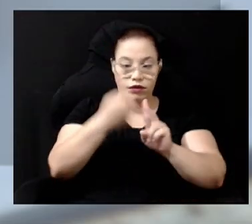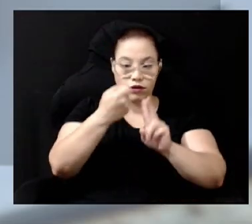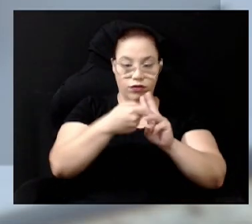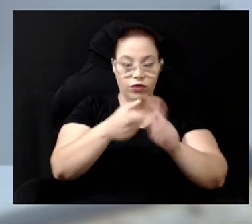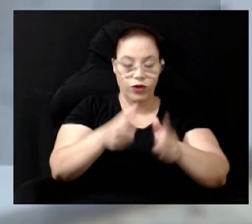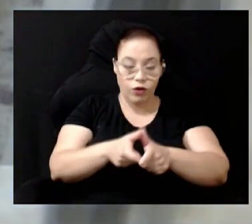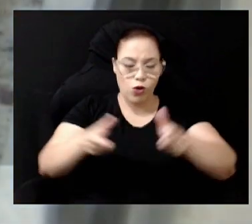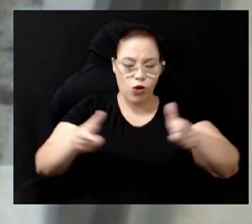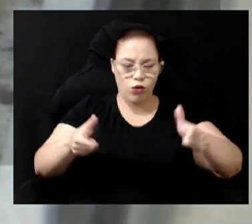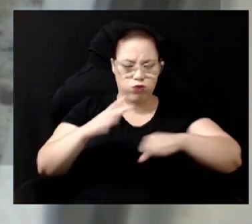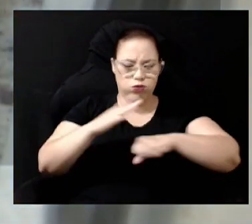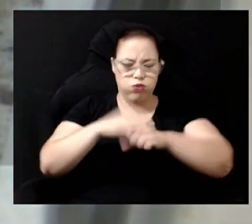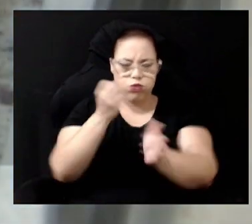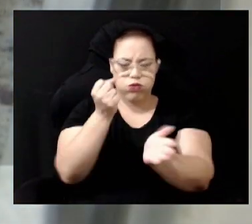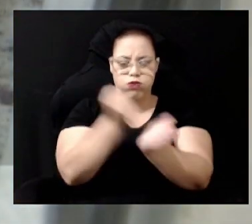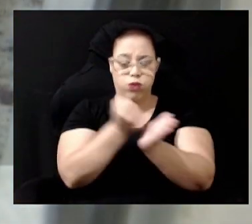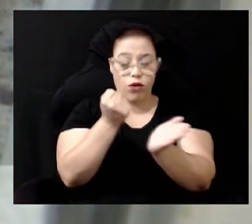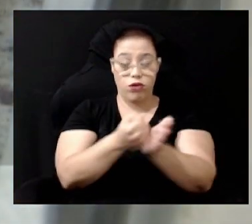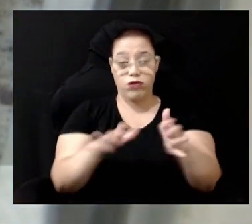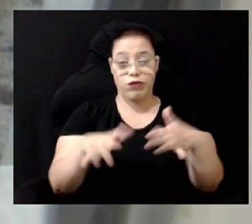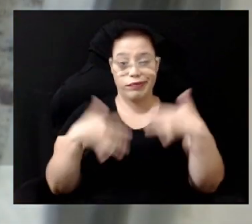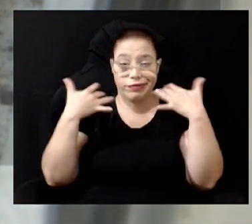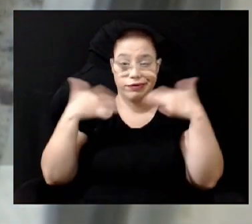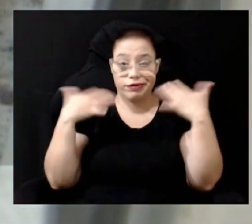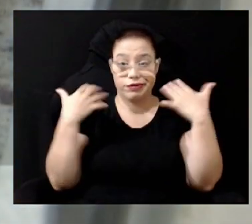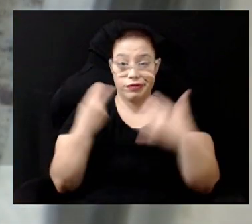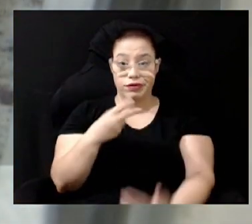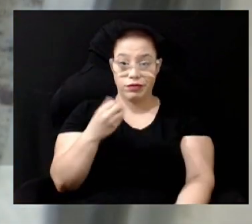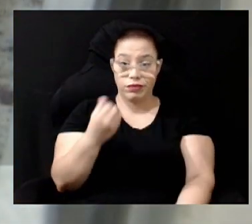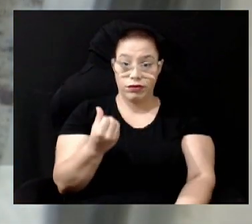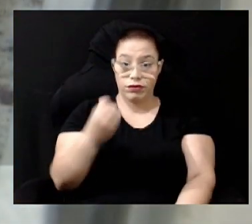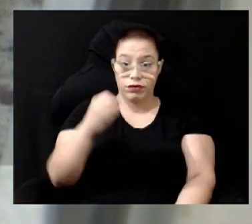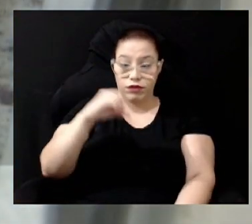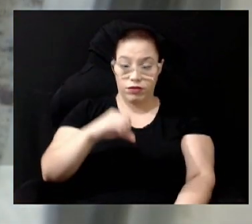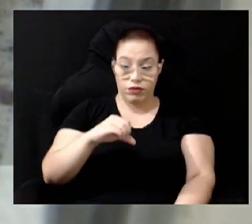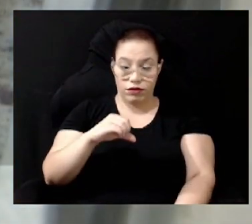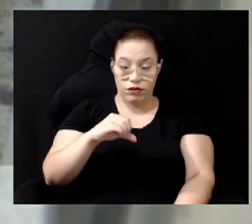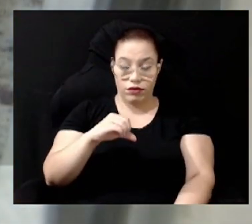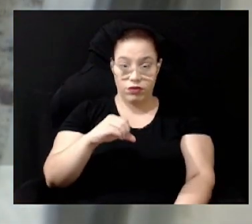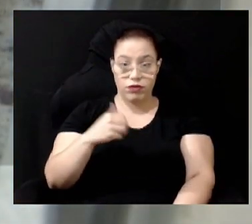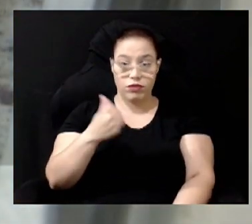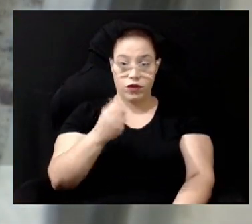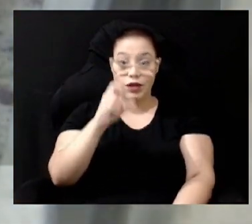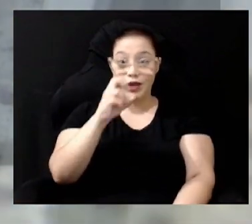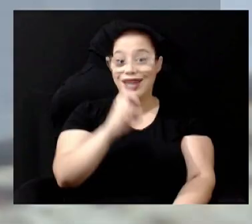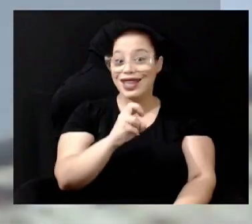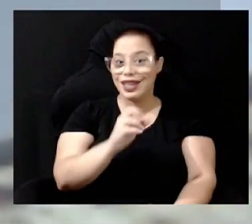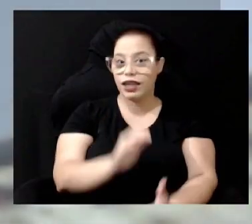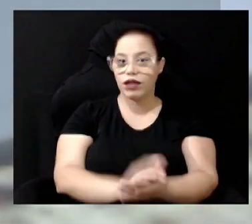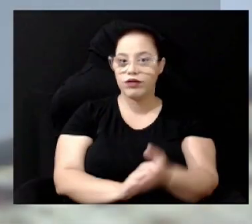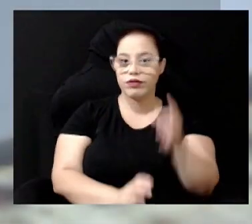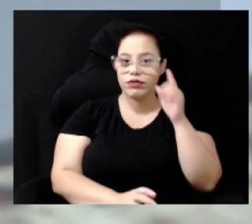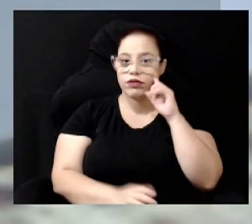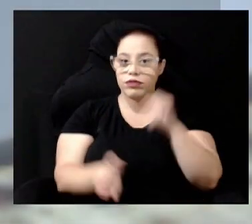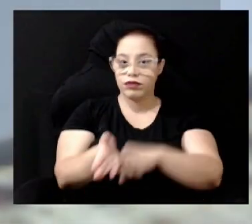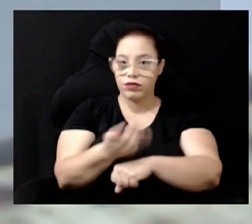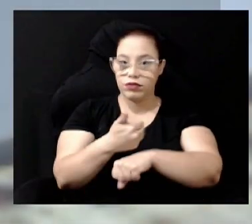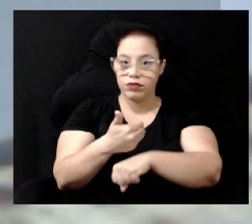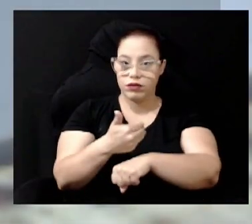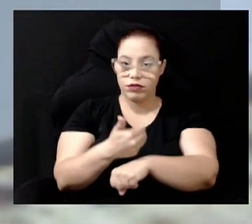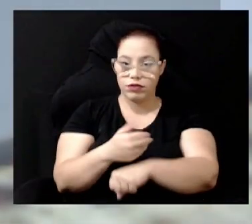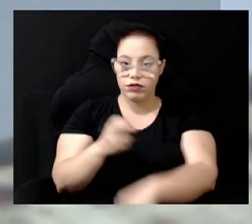registros da doença desde 2019 quando foram 15 casos Antes disso foram 54